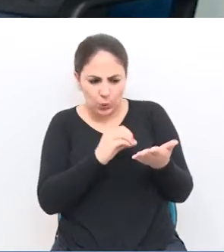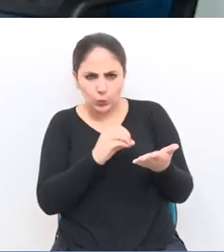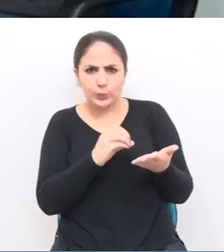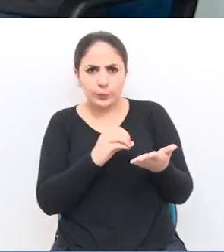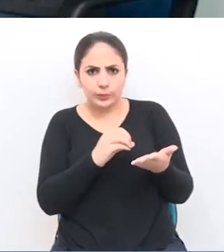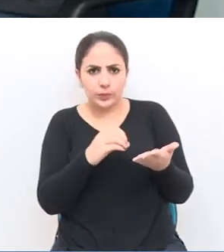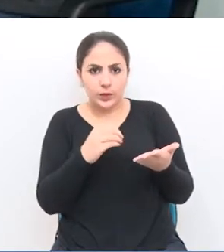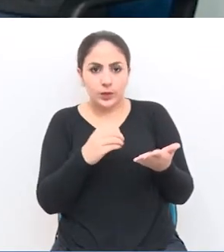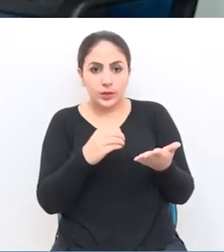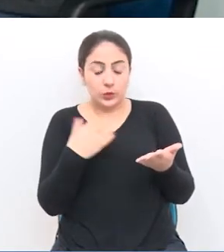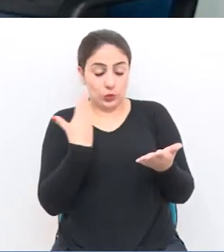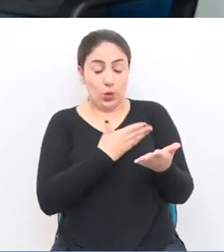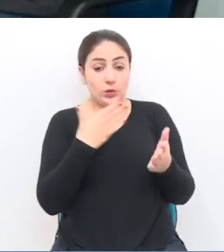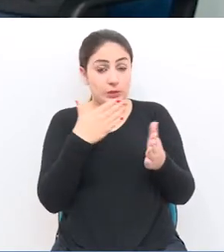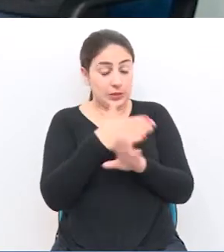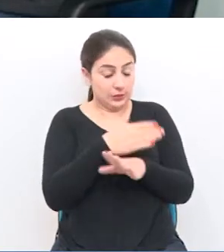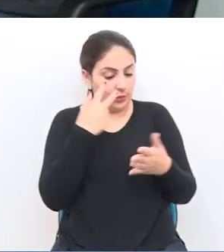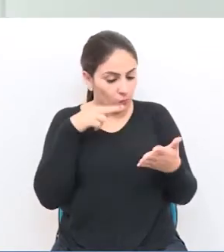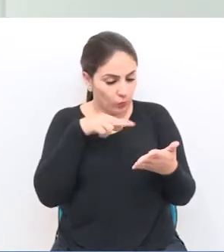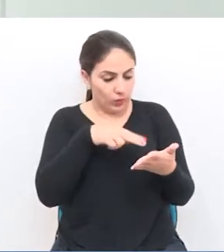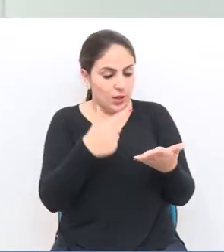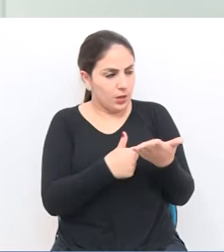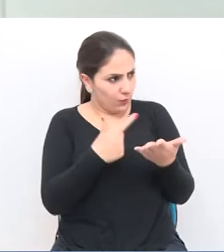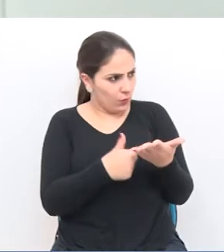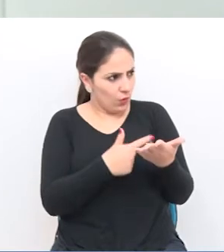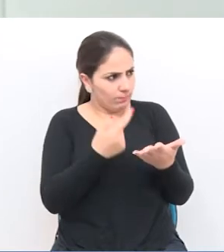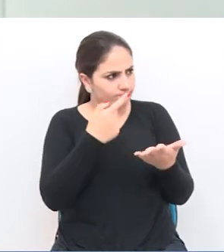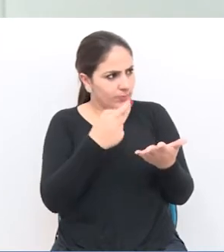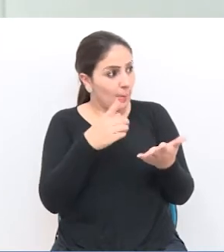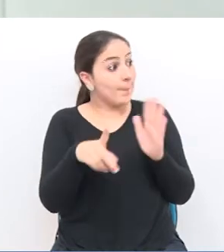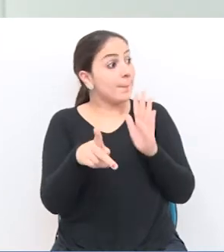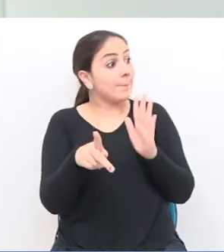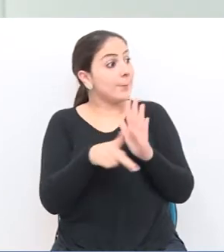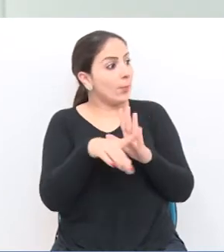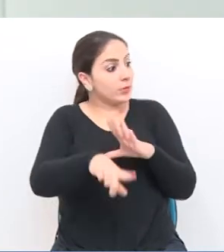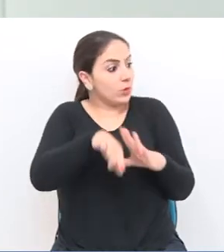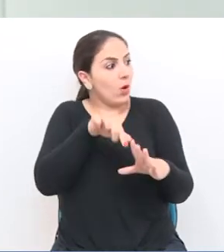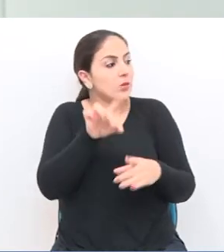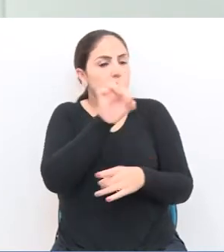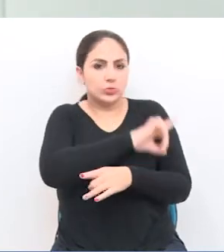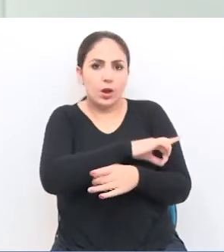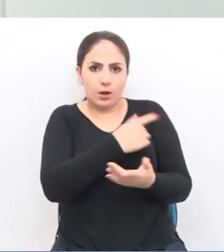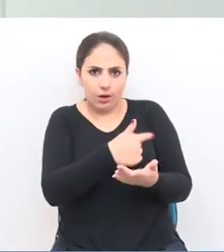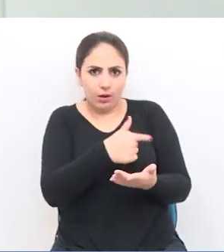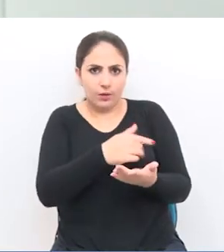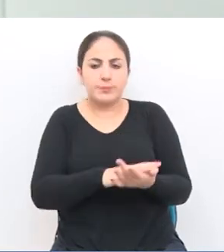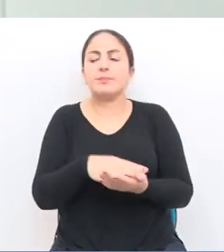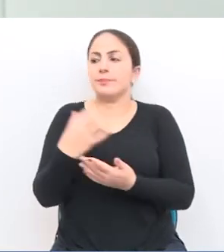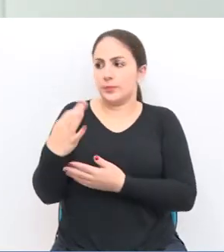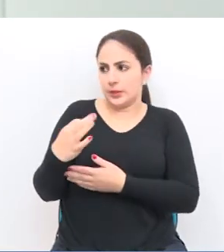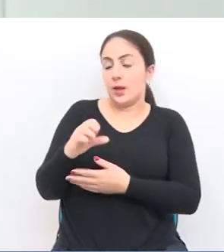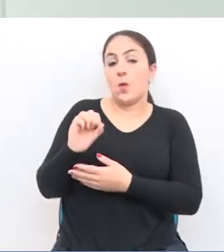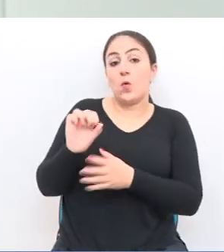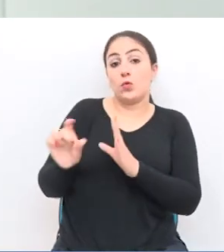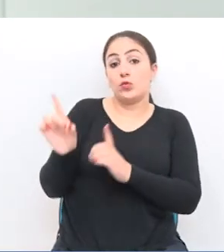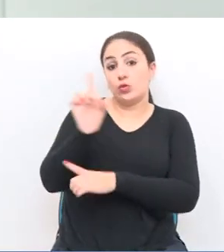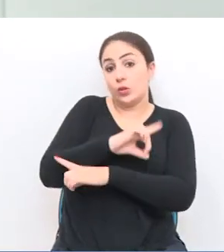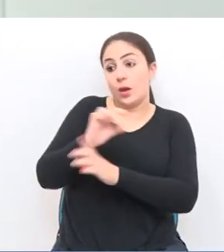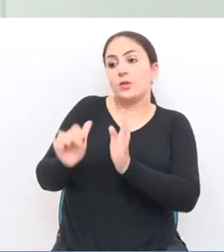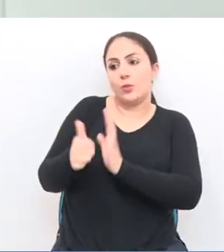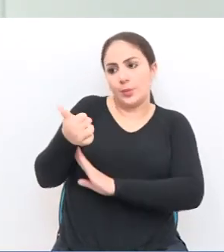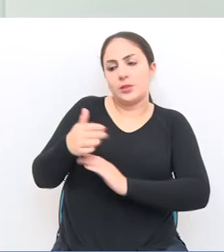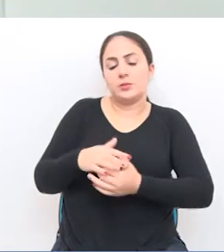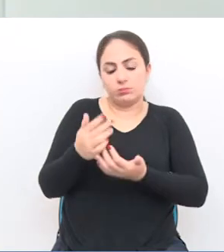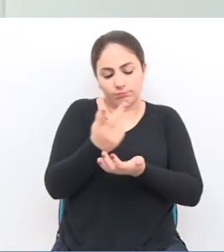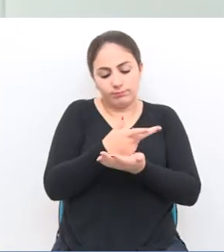Maio. A gente entra no seu livro pela data. Pela data. Pelo dia e pelo mês. Procura o mês,